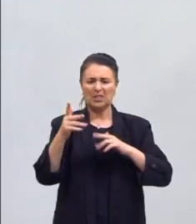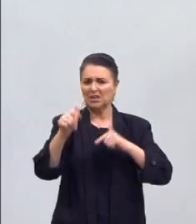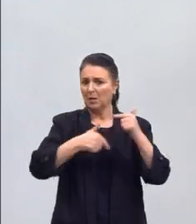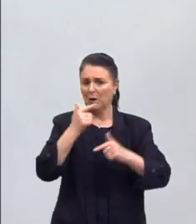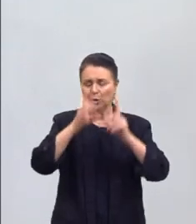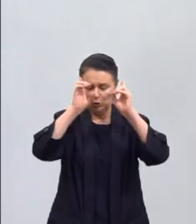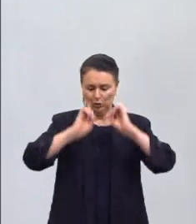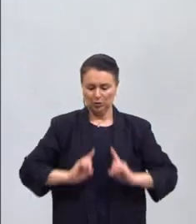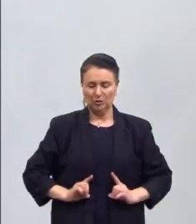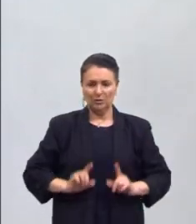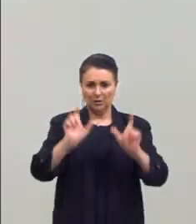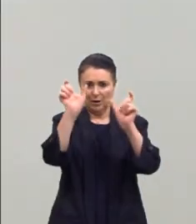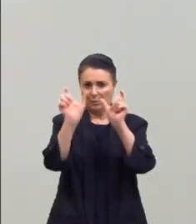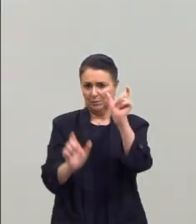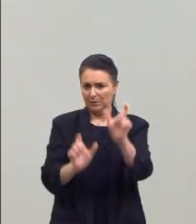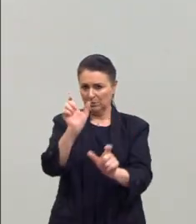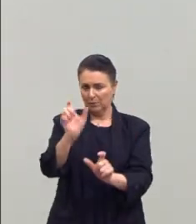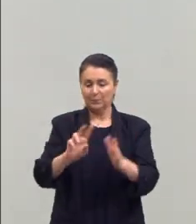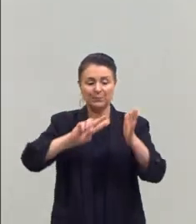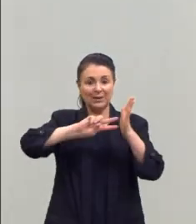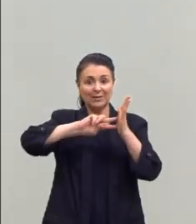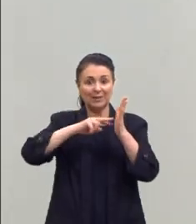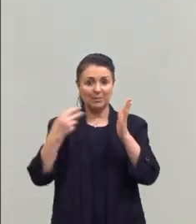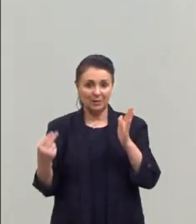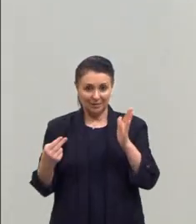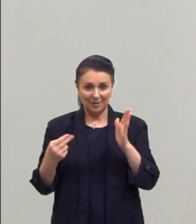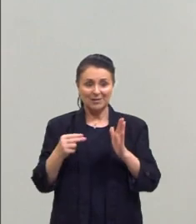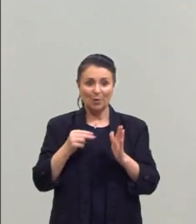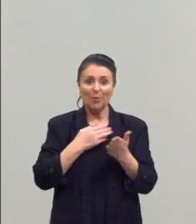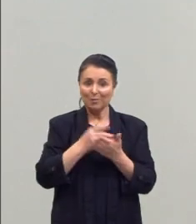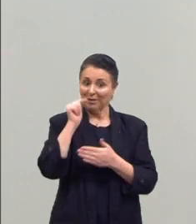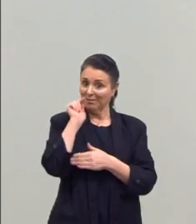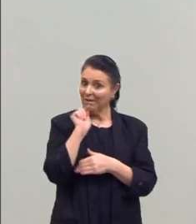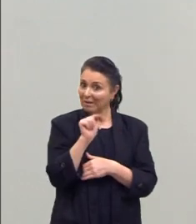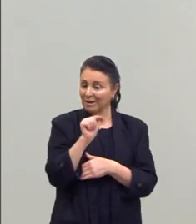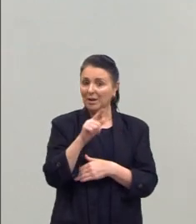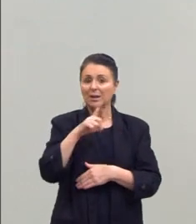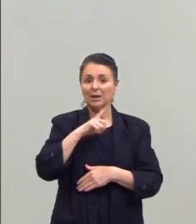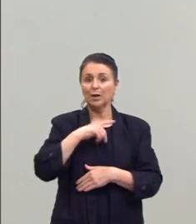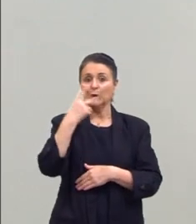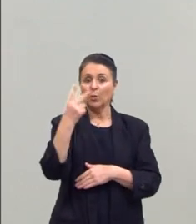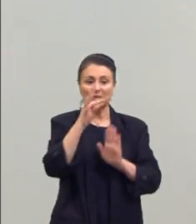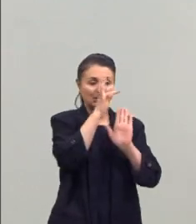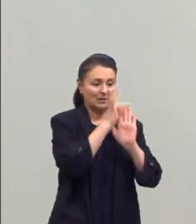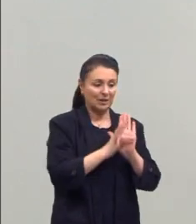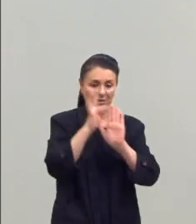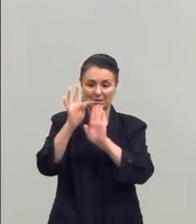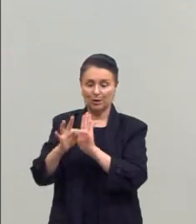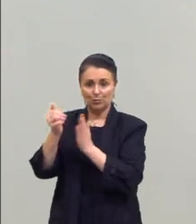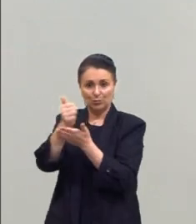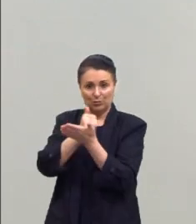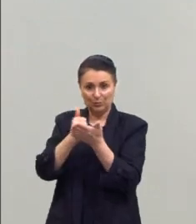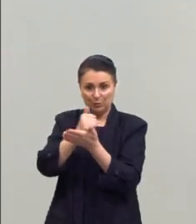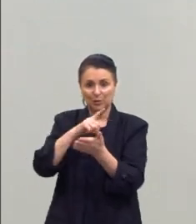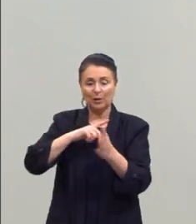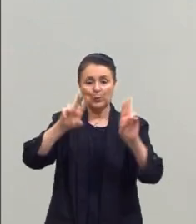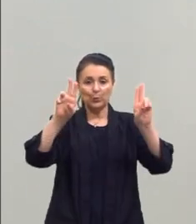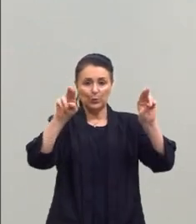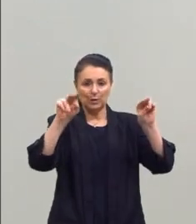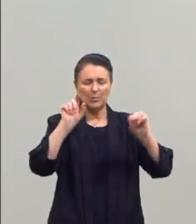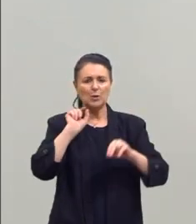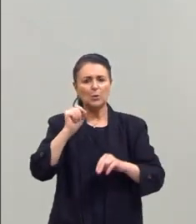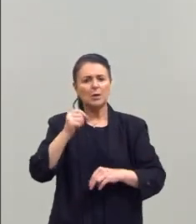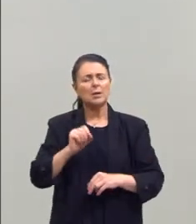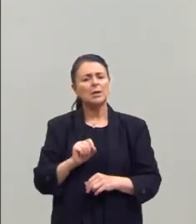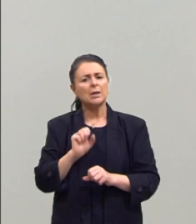pessoas. Esse é o ponto. A interpretação é justamente por aí. Então, gente tem dois textos de apoio ali. A gente tem um tema. E o que